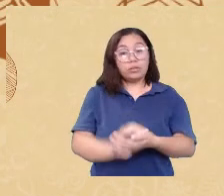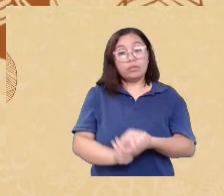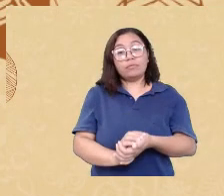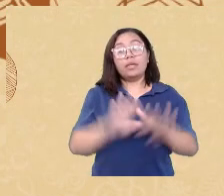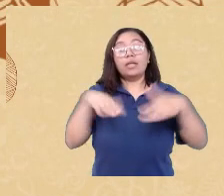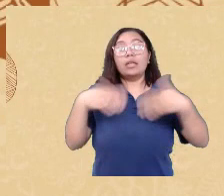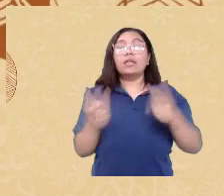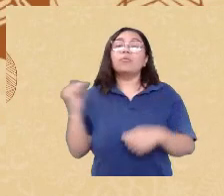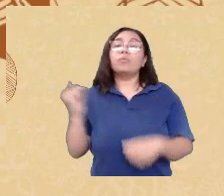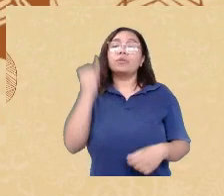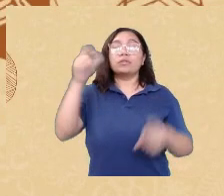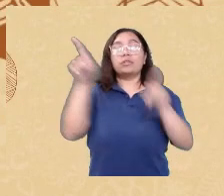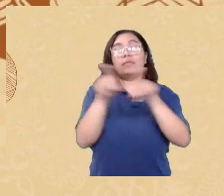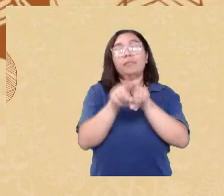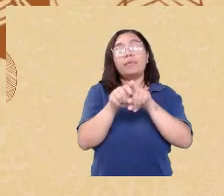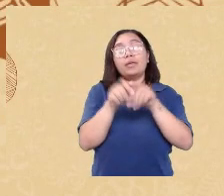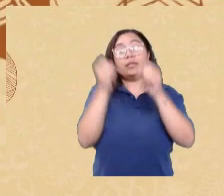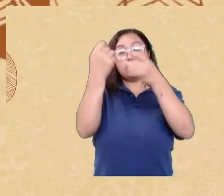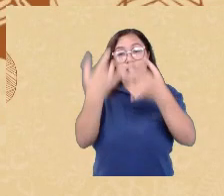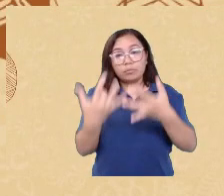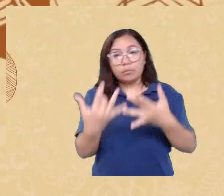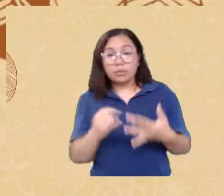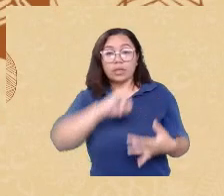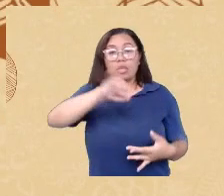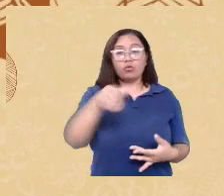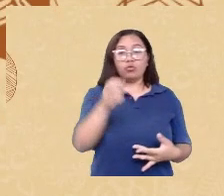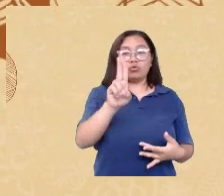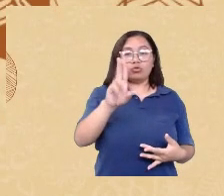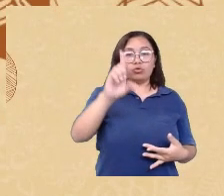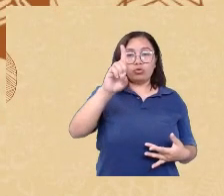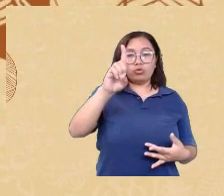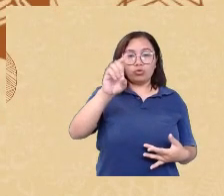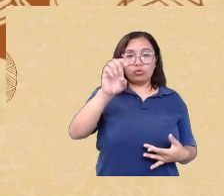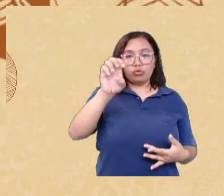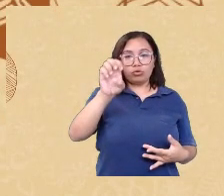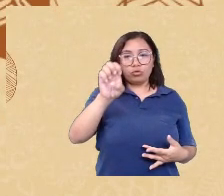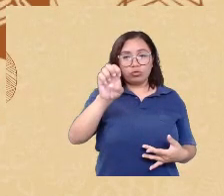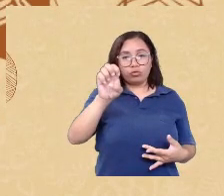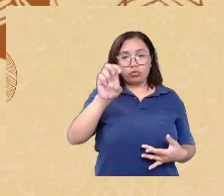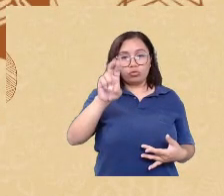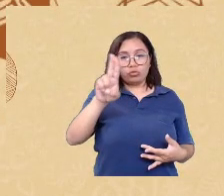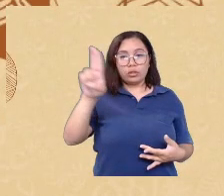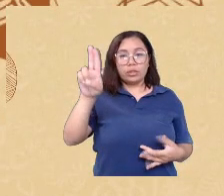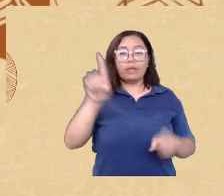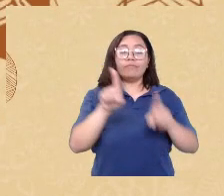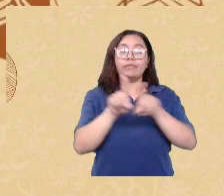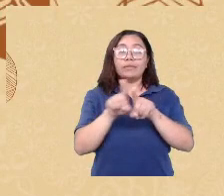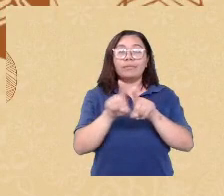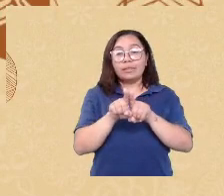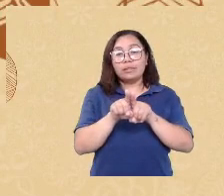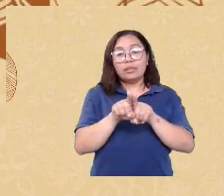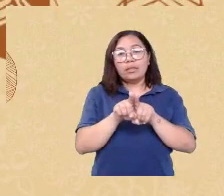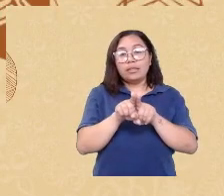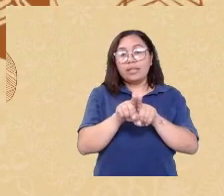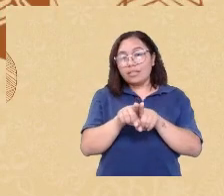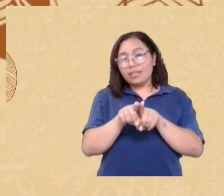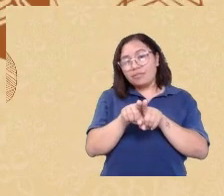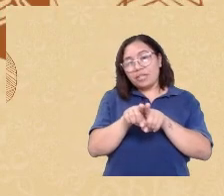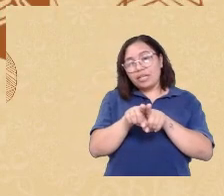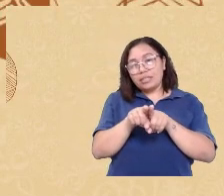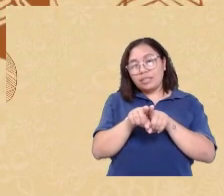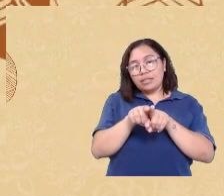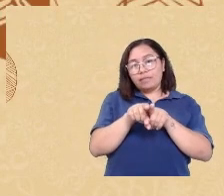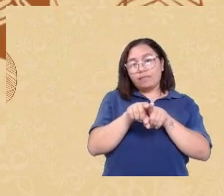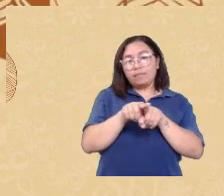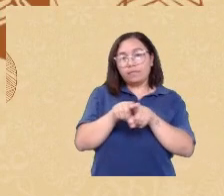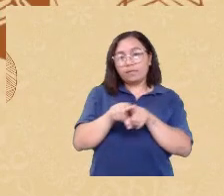grupos então por exemplo judeus e nazistas e aqui eu usei esses dois termos conscientemente para dizer claramente que judeus podem ser pessoas